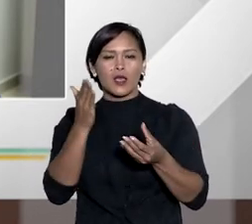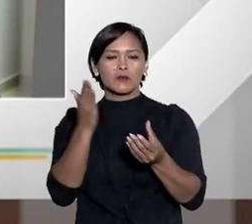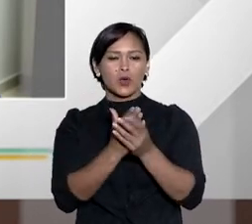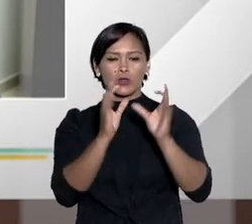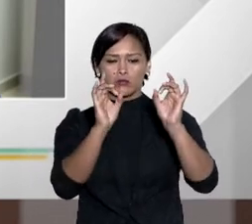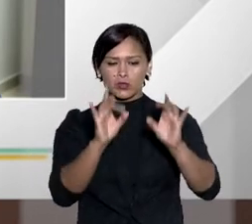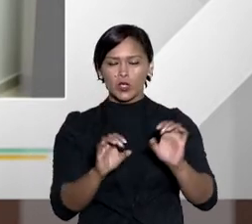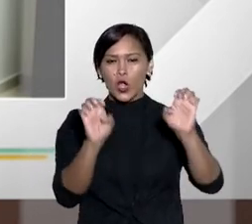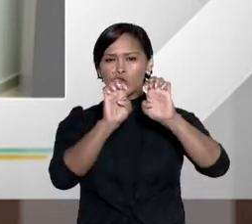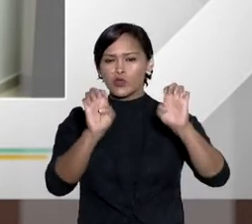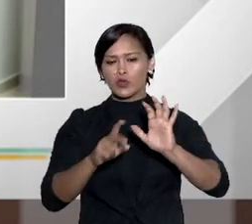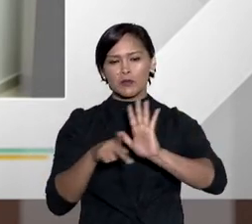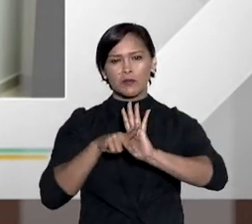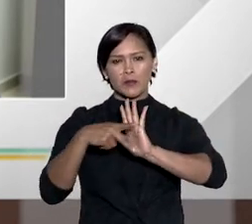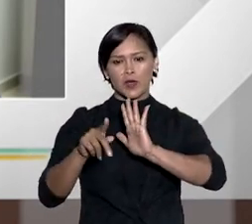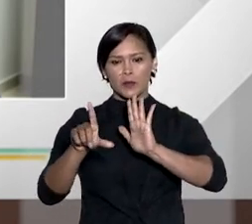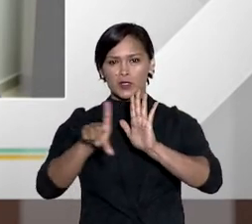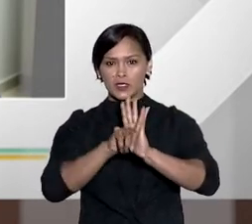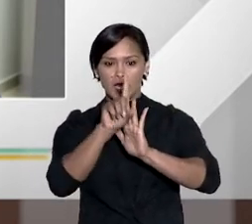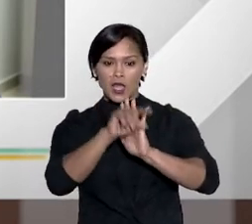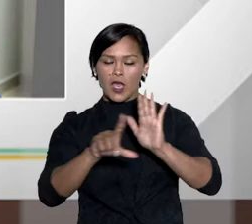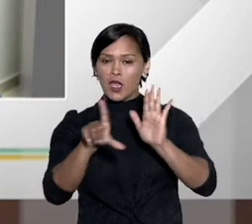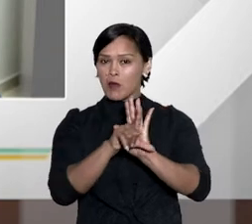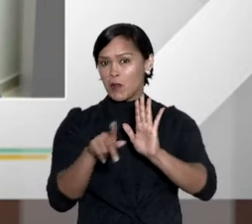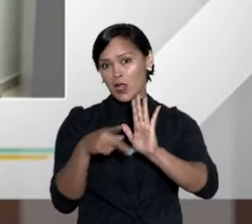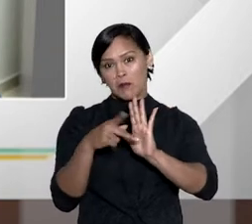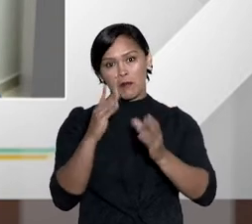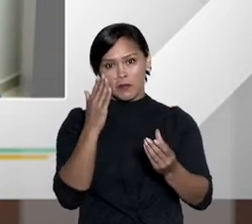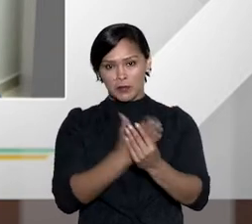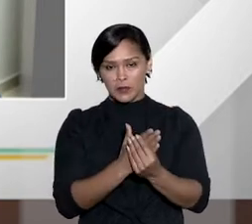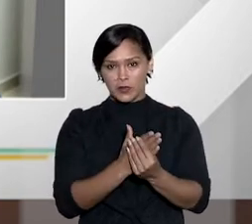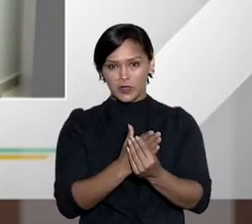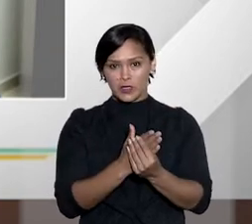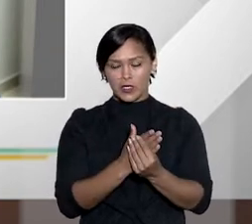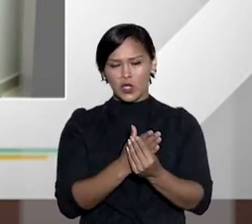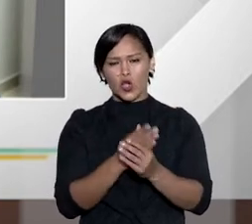É somente uma lei processual? Ou há direito material também?